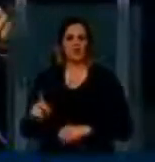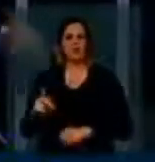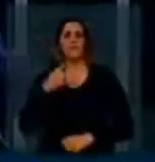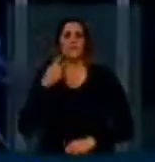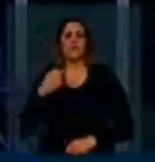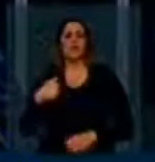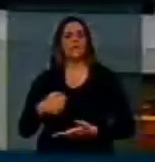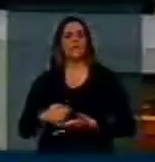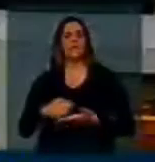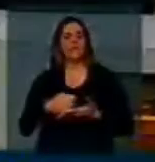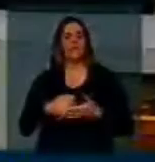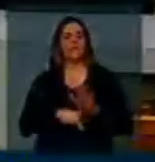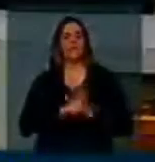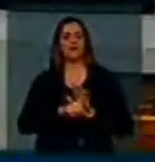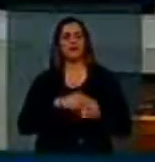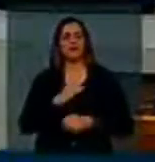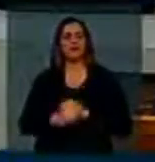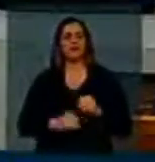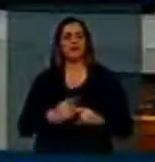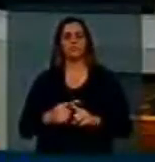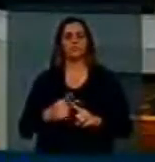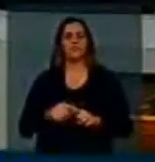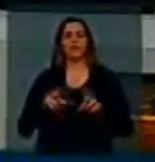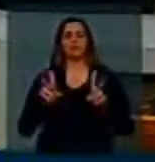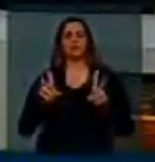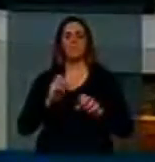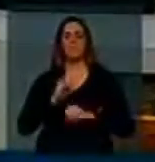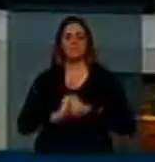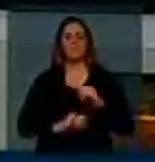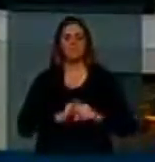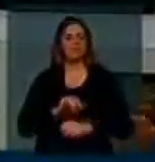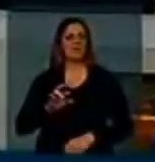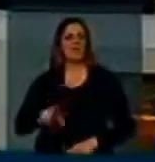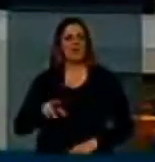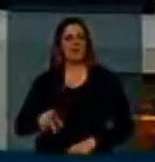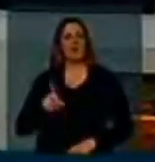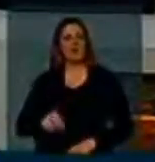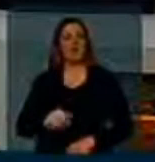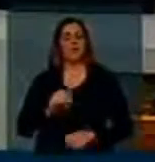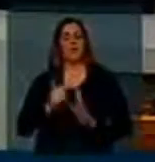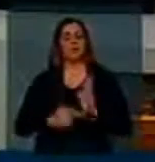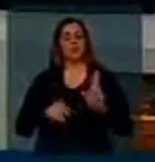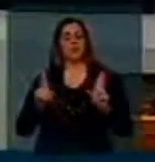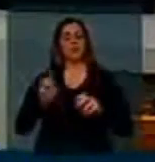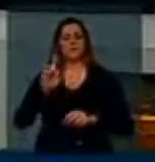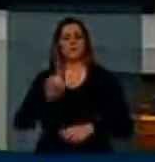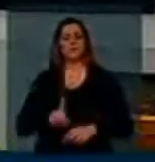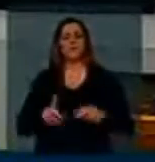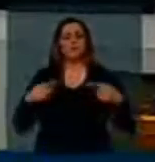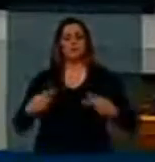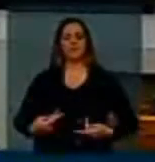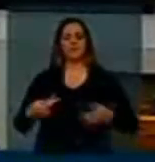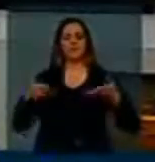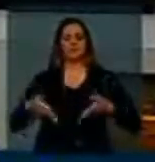porque ele não é projeto sobre internet, deputado Chico Alencar. Ele é um projeto sobre direitos humanos na rede. Nossa Excelência, que sempre lutou